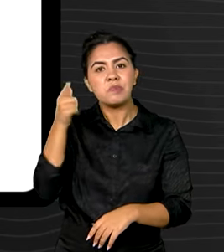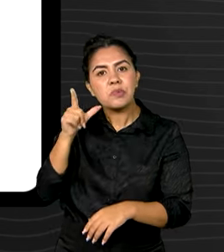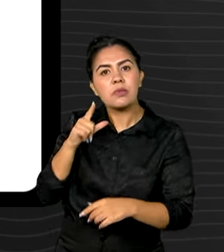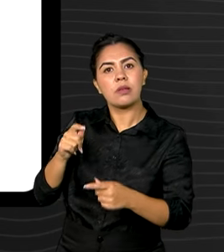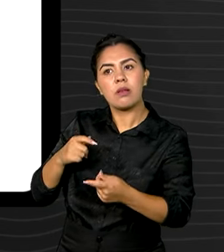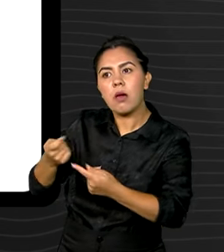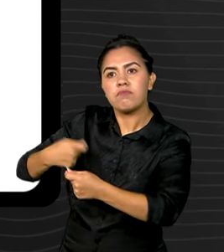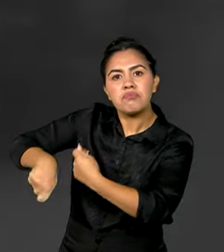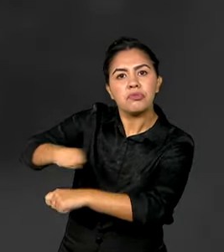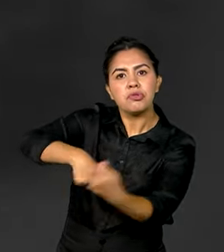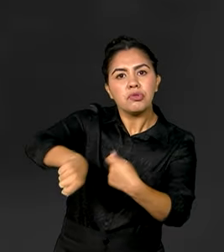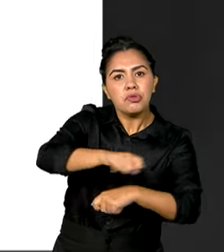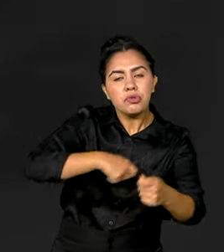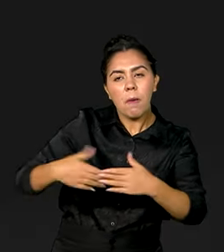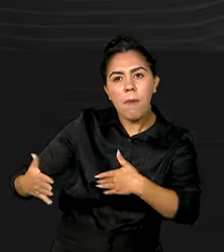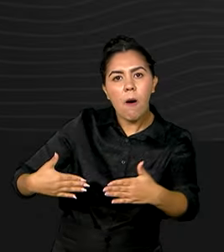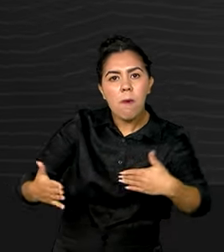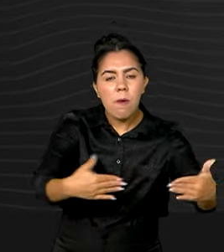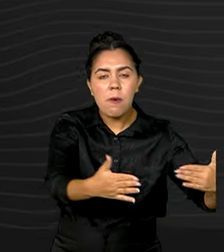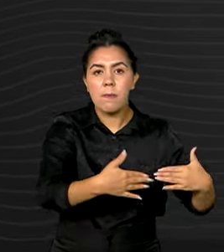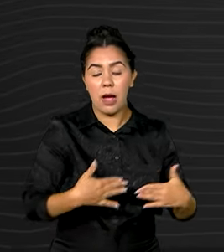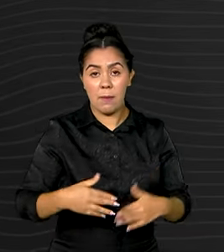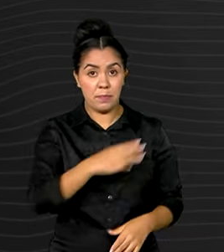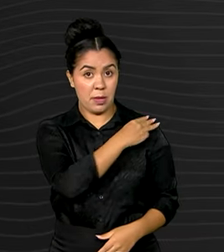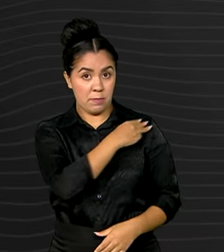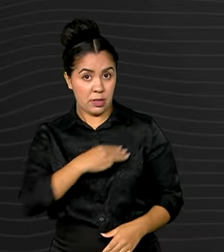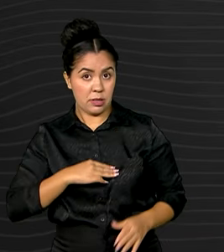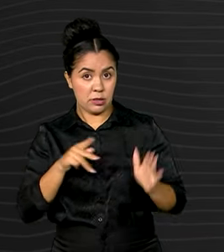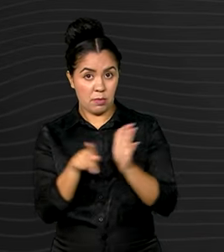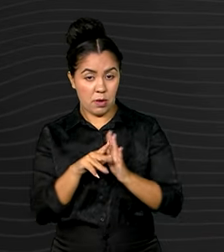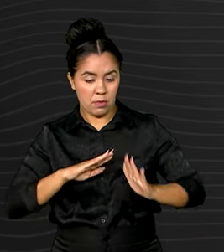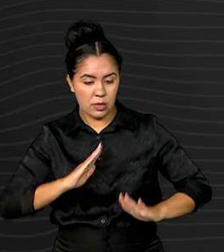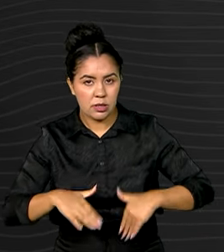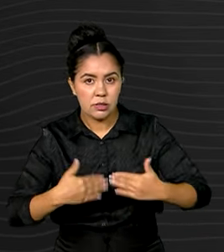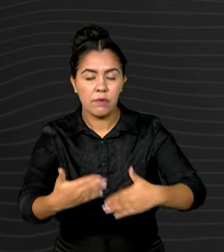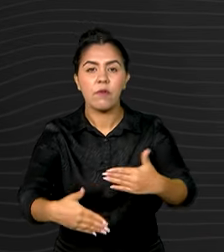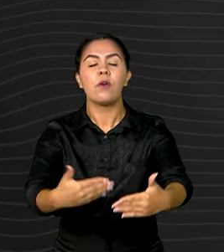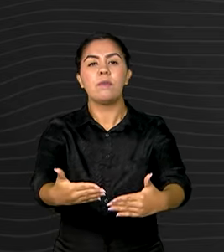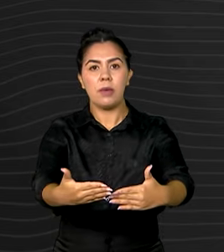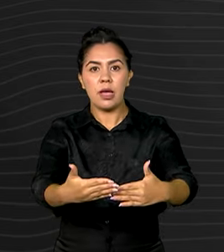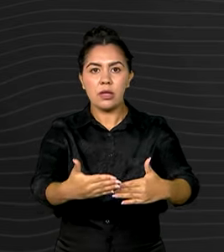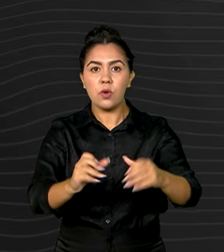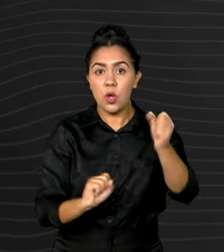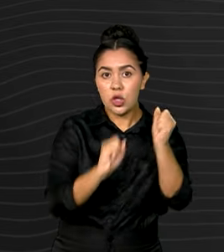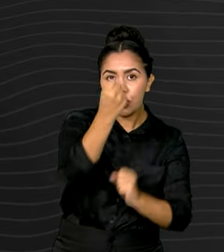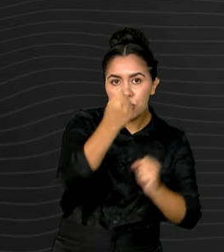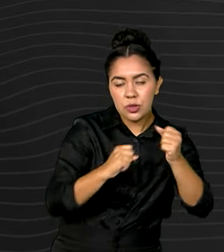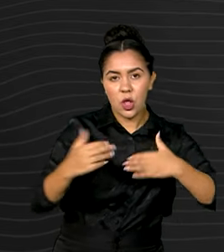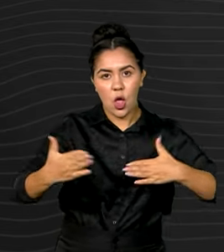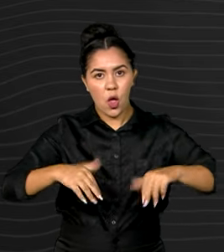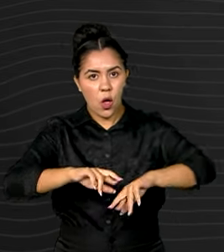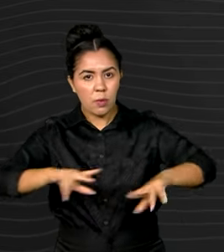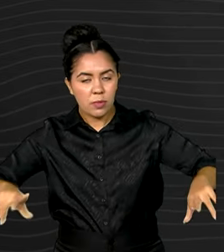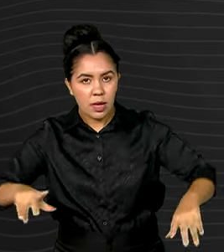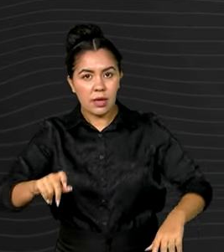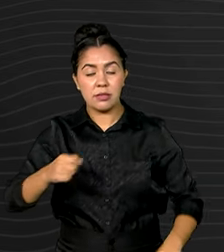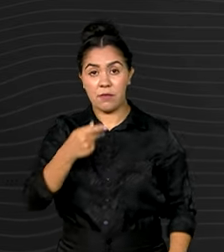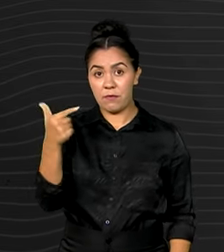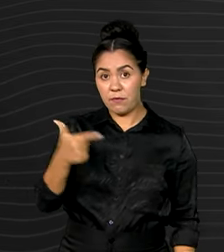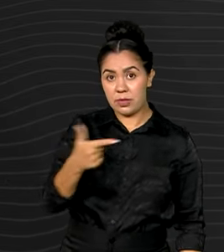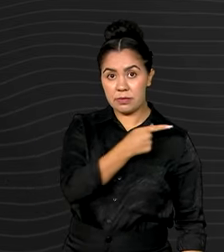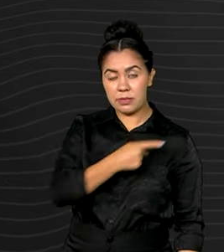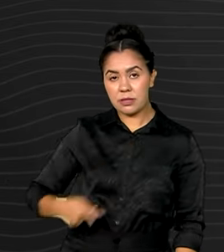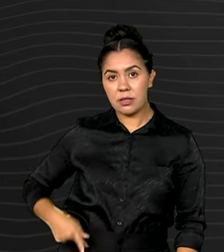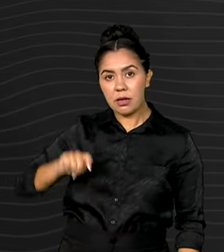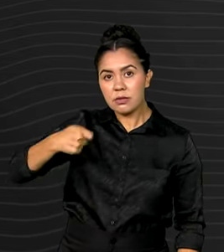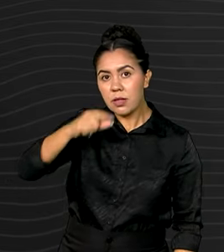internacionais. O ministro do Desenvolvimento, Indústria, Comércio e Serviços e vice-presidente Geraldo Alckmin